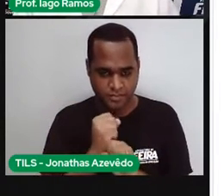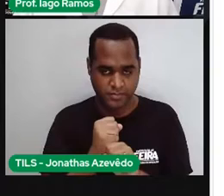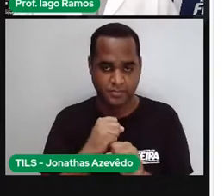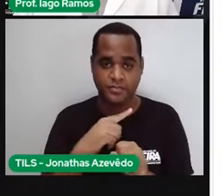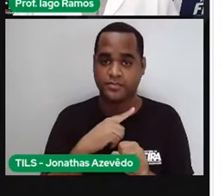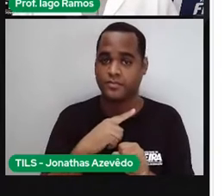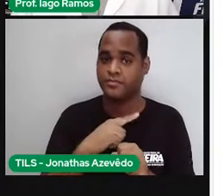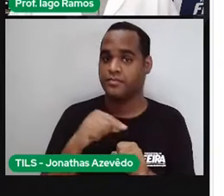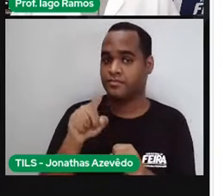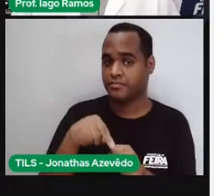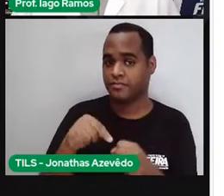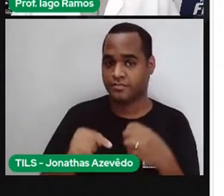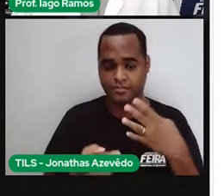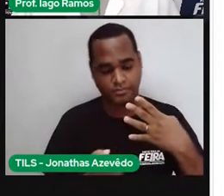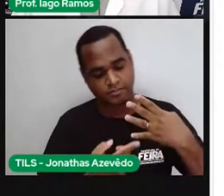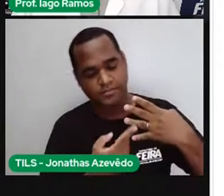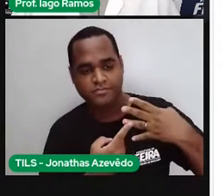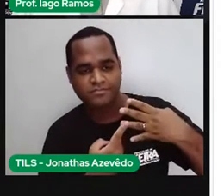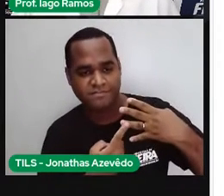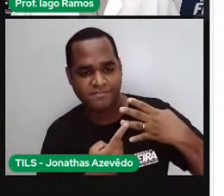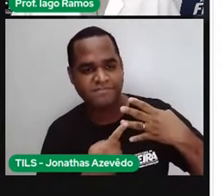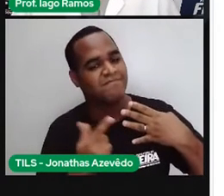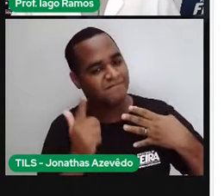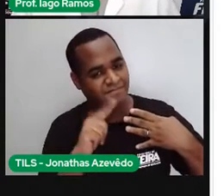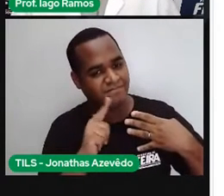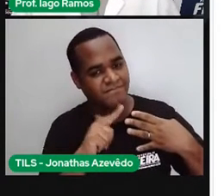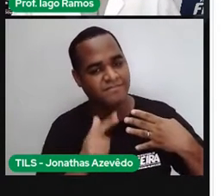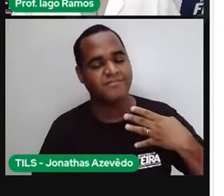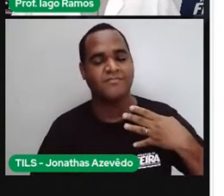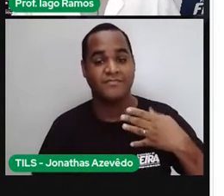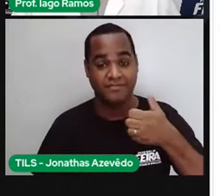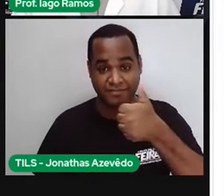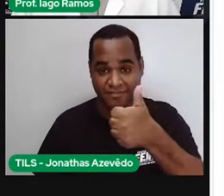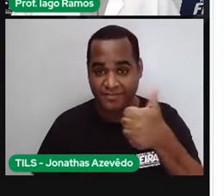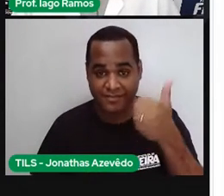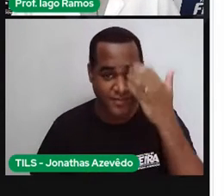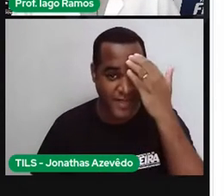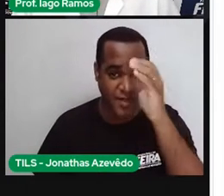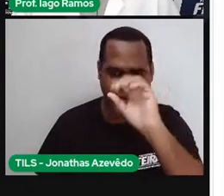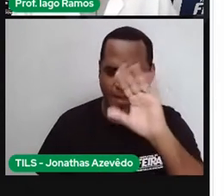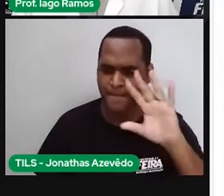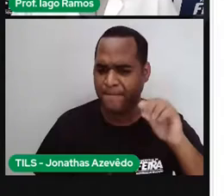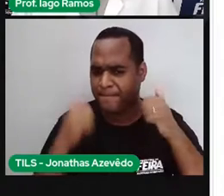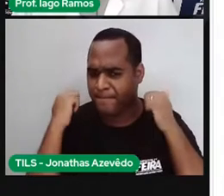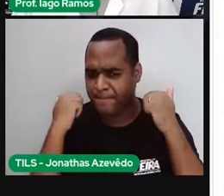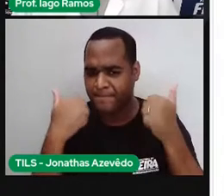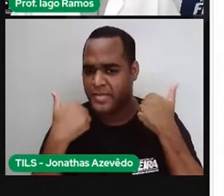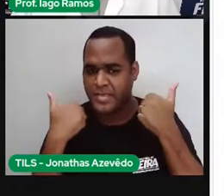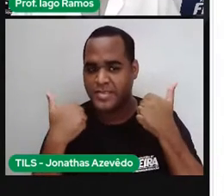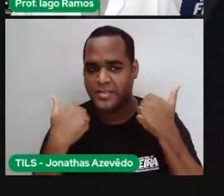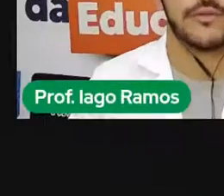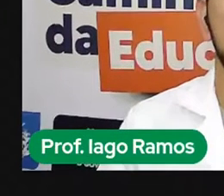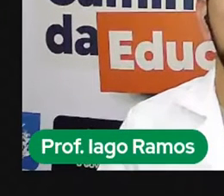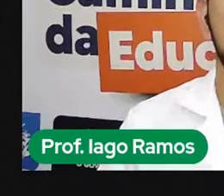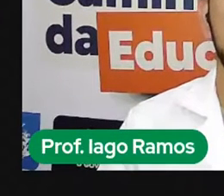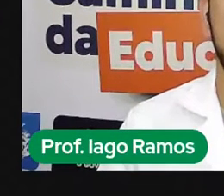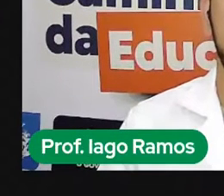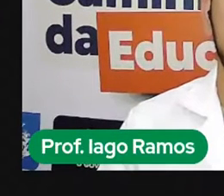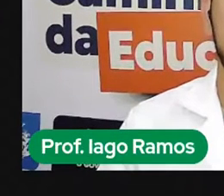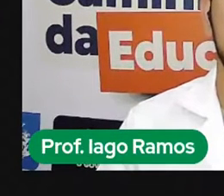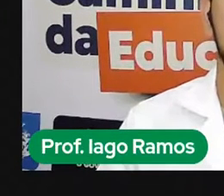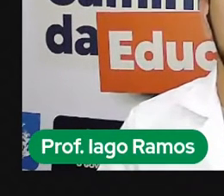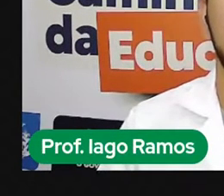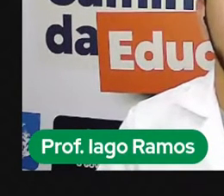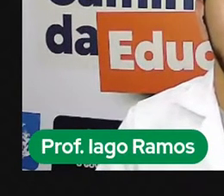180 metros a opção do terreno 3 Belezinha? Massa? Bacana? Bom, eu